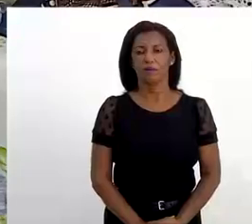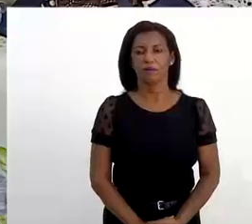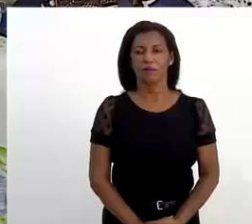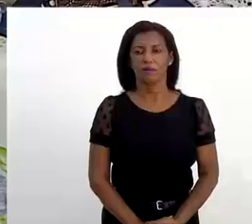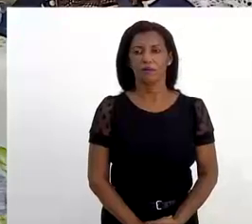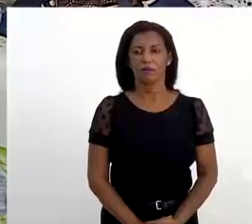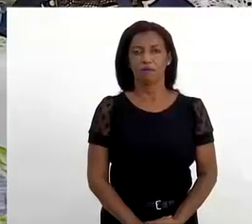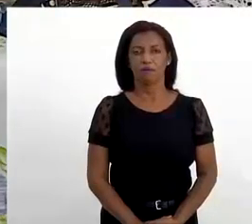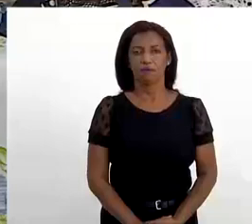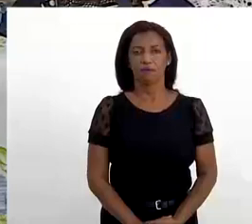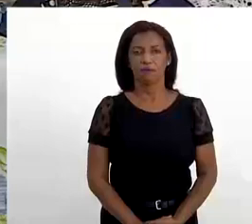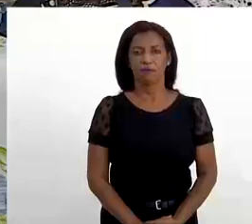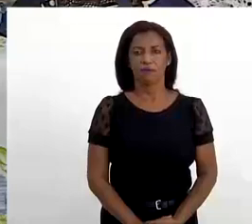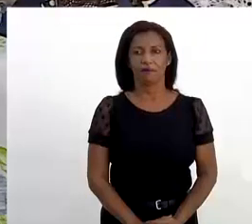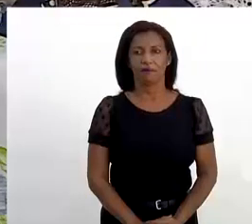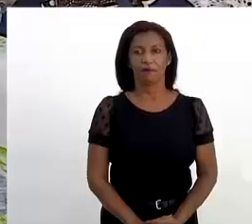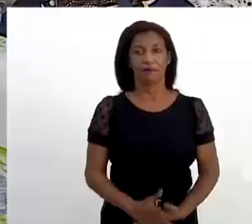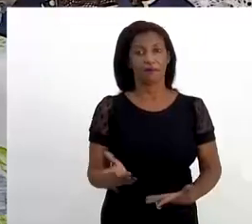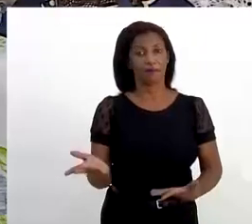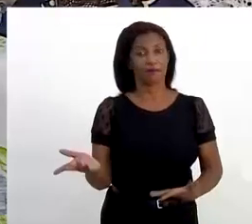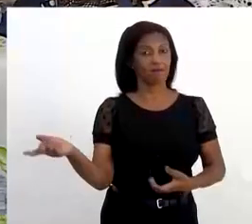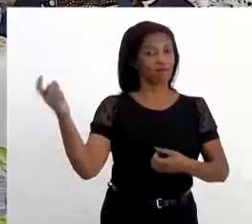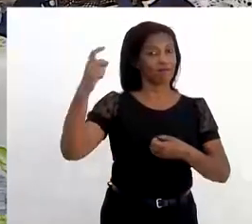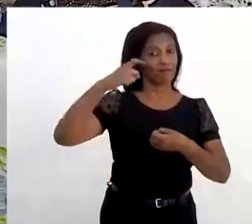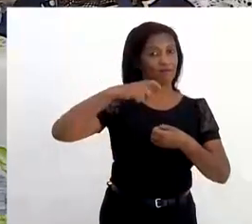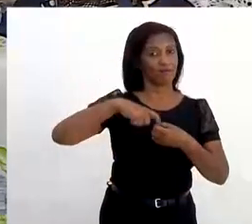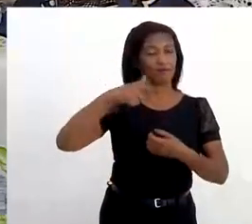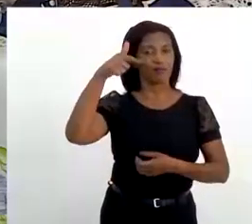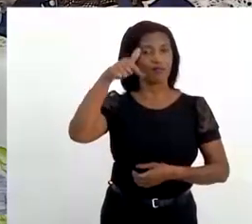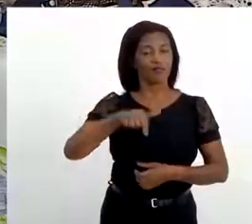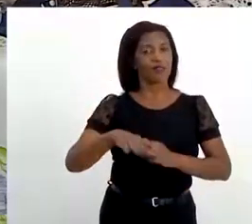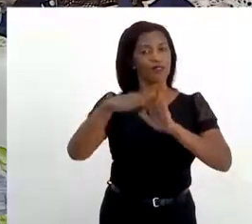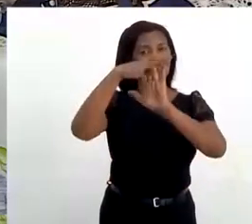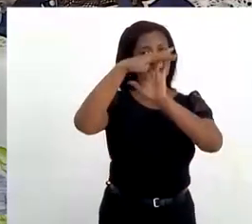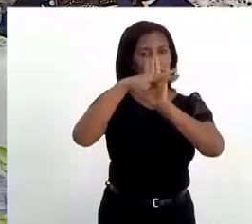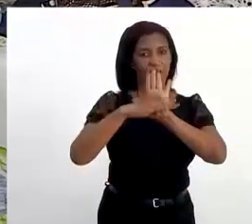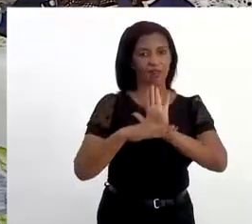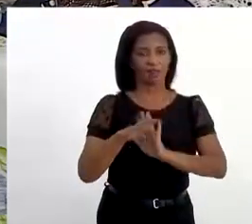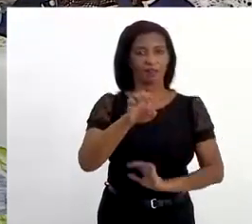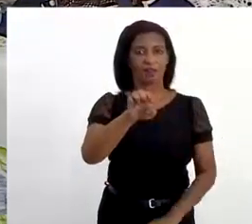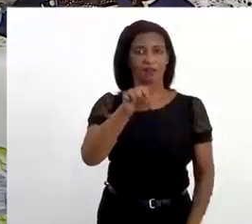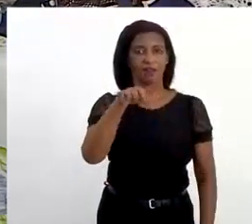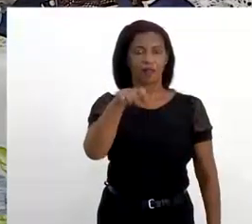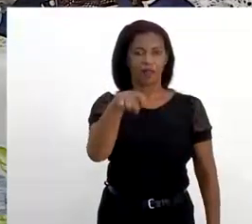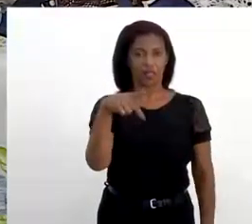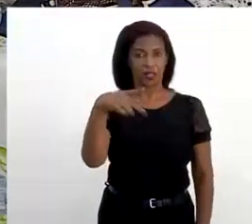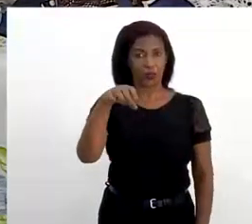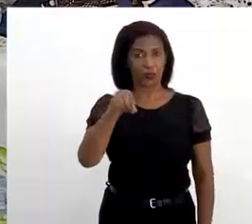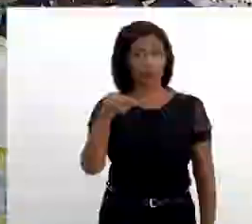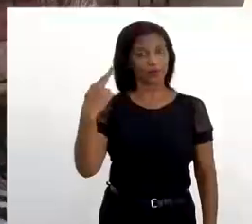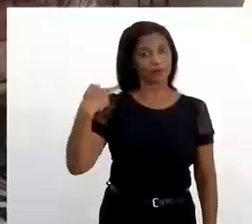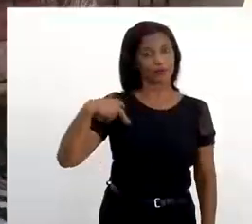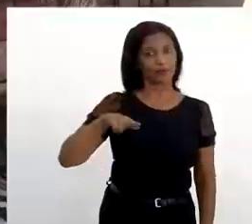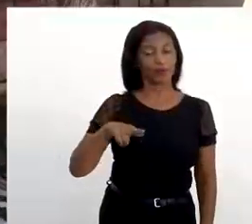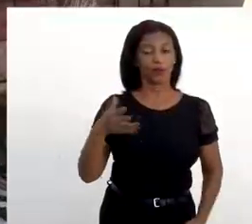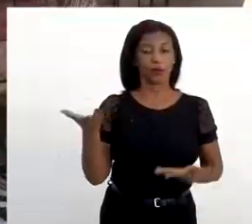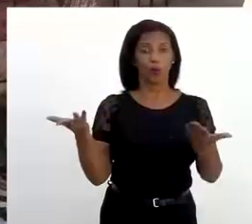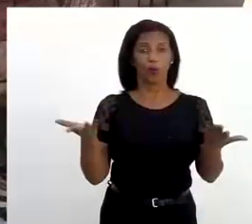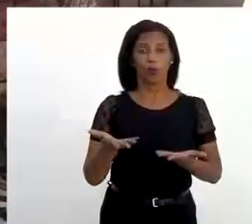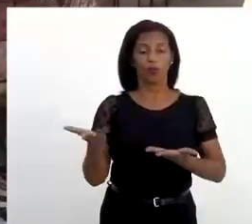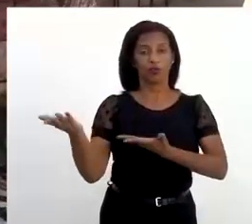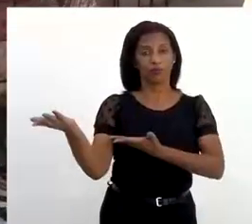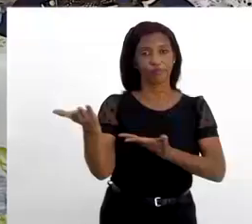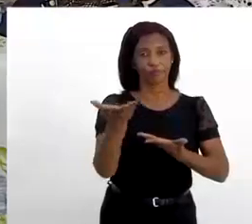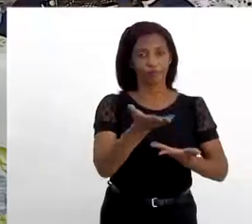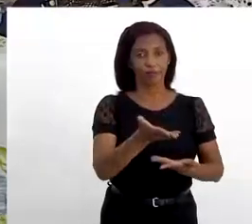Estamos de volta com mais um programa da Expo Religião. Hoje nossa convidada, Mãe Nilce,